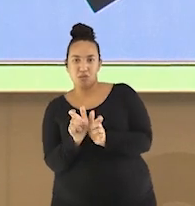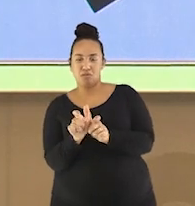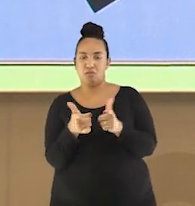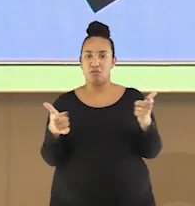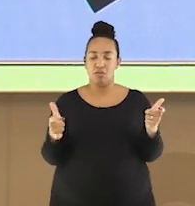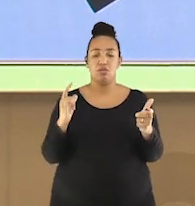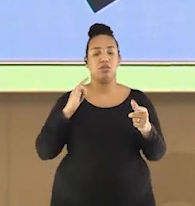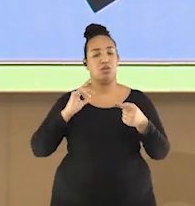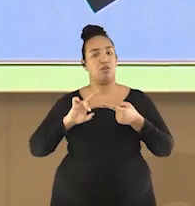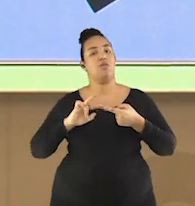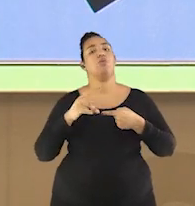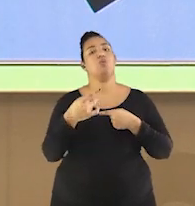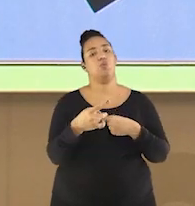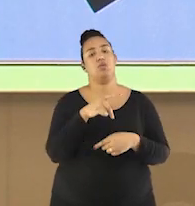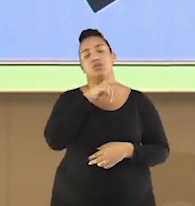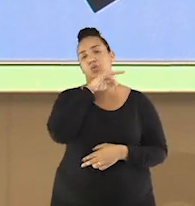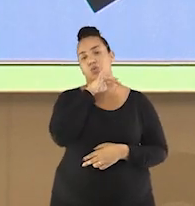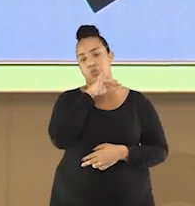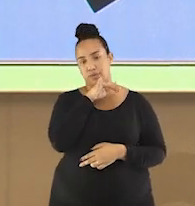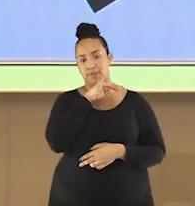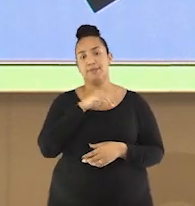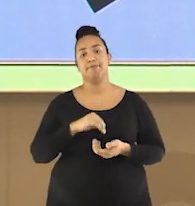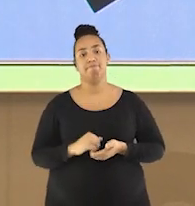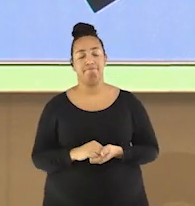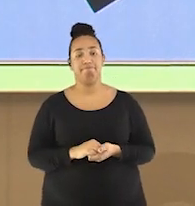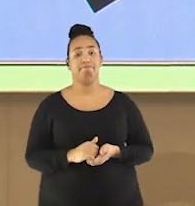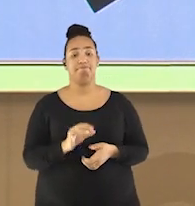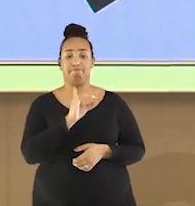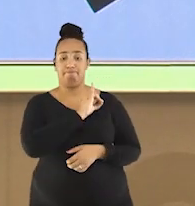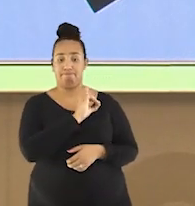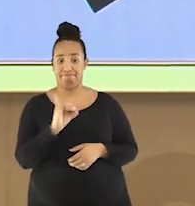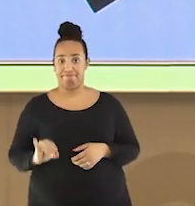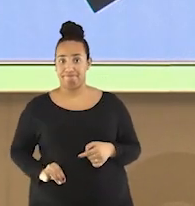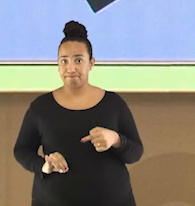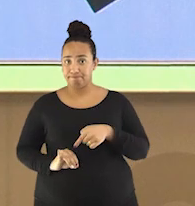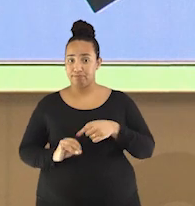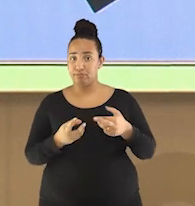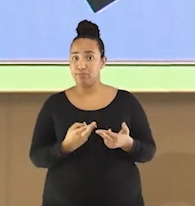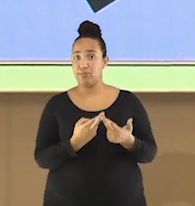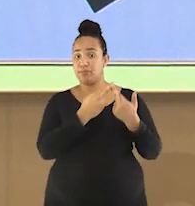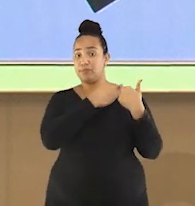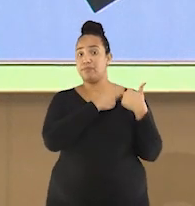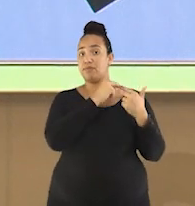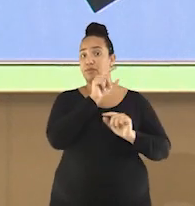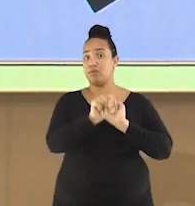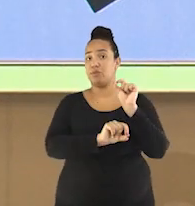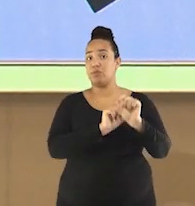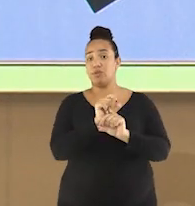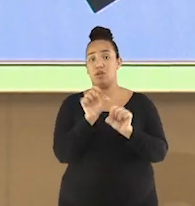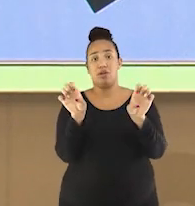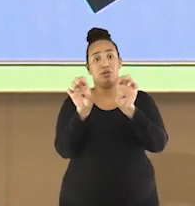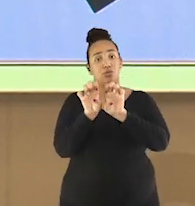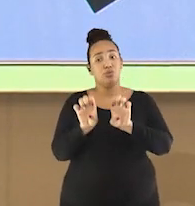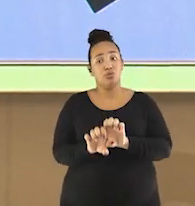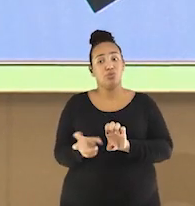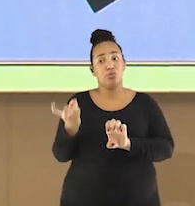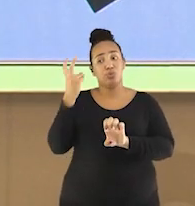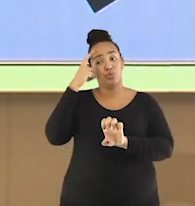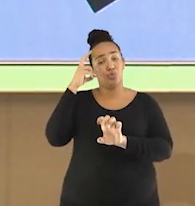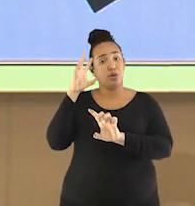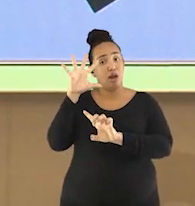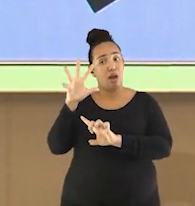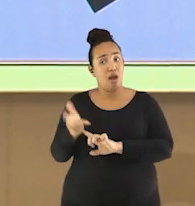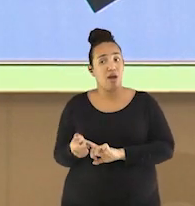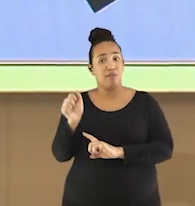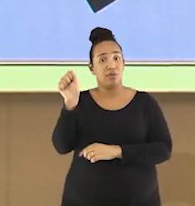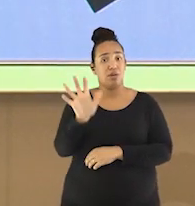consequências desastroses. O imperialismo foi responsável por um total desestruturação das culturas africanas e